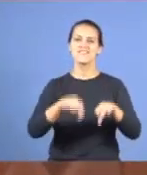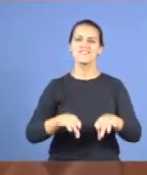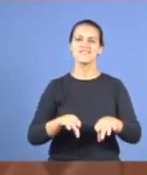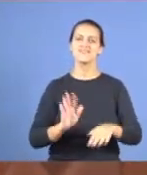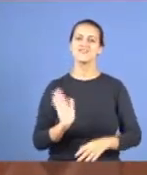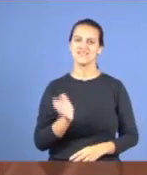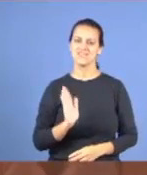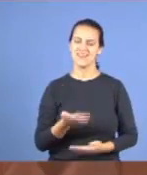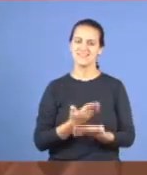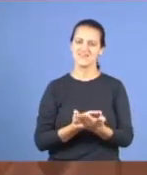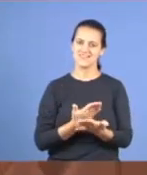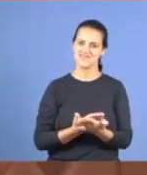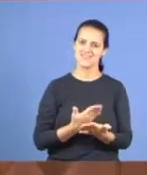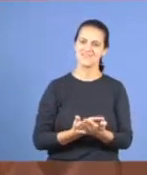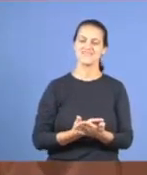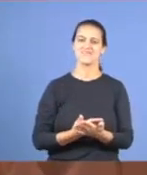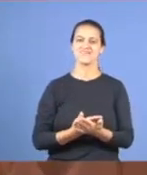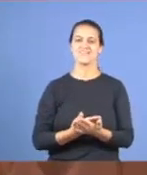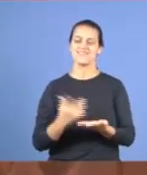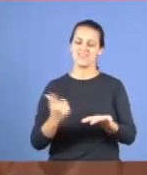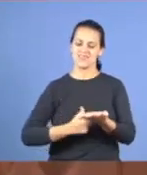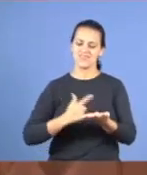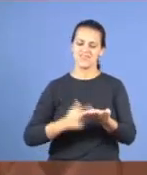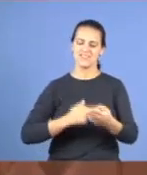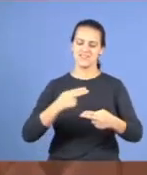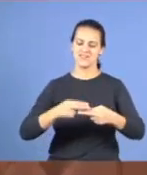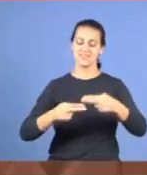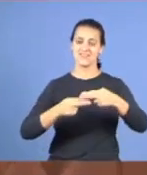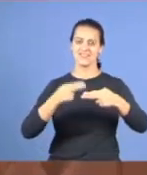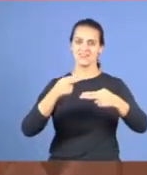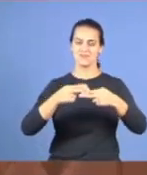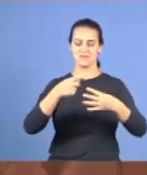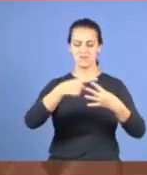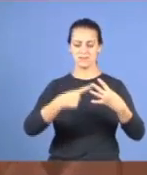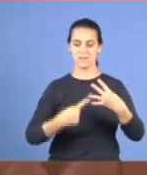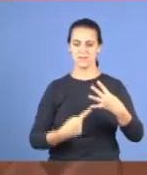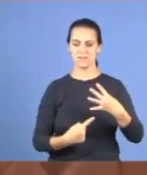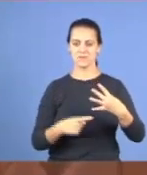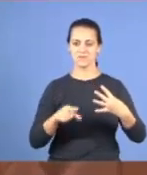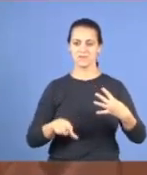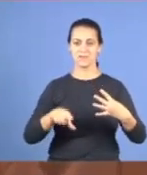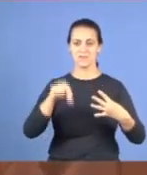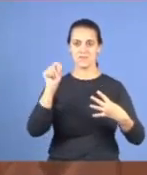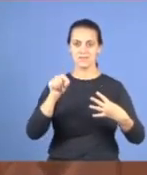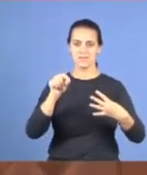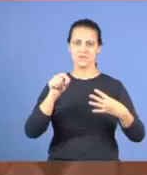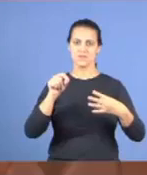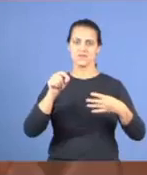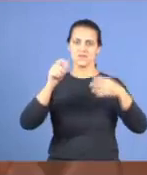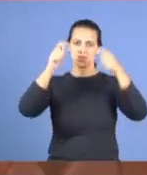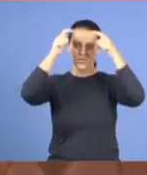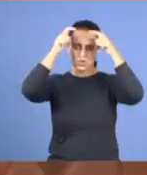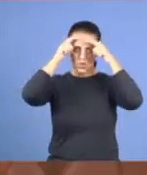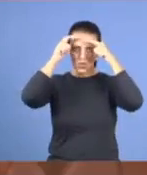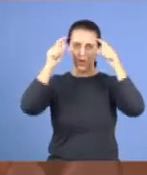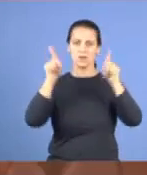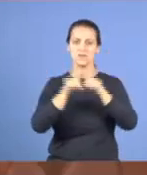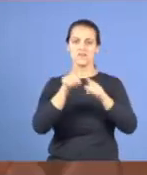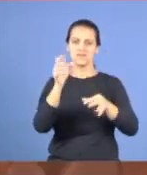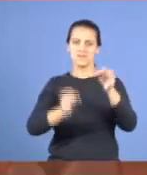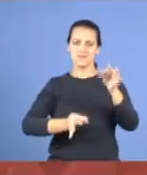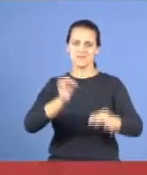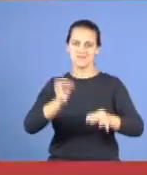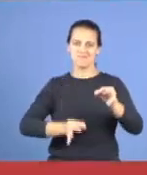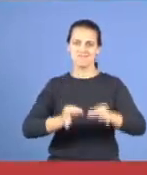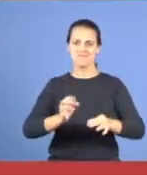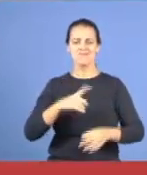do nosso estudo, sobre Neemias, e essas quatro posições, dos magistrados e nobres, nobres e magistrados, fica